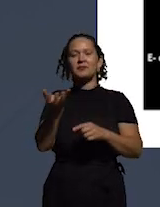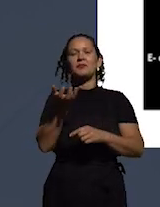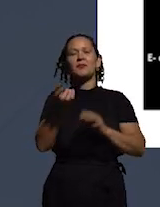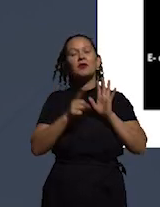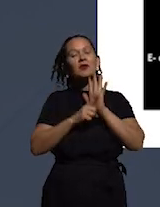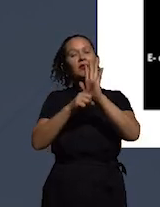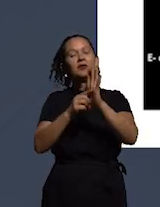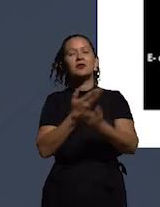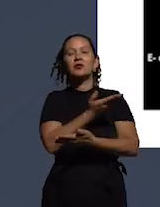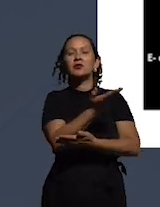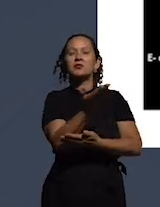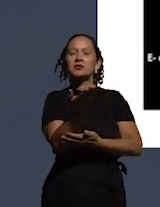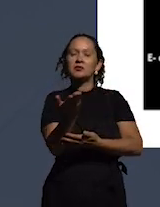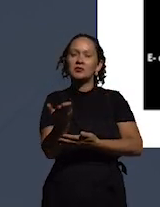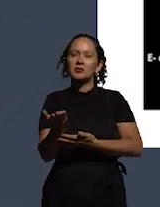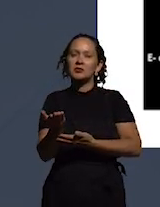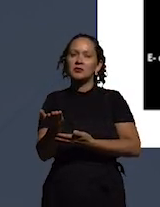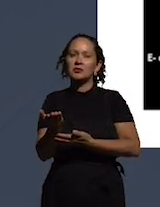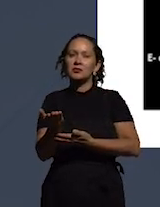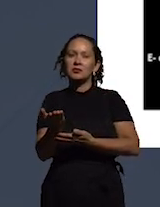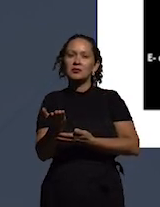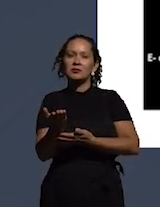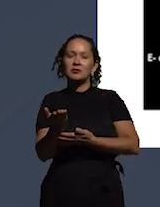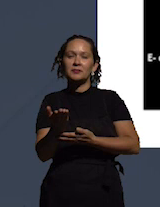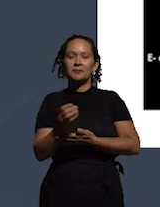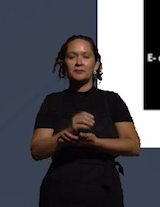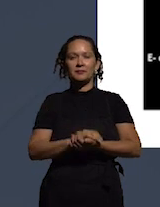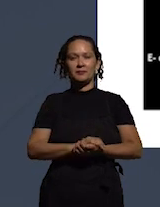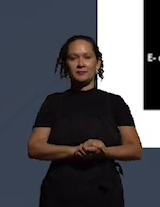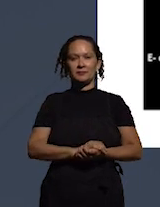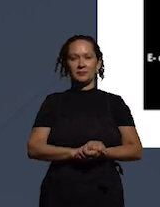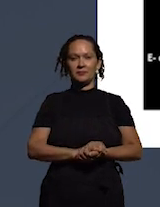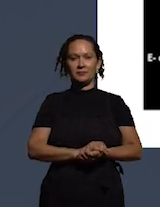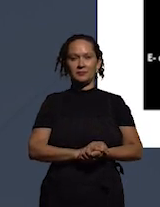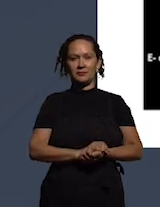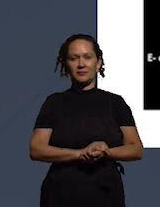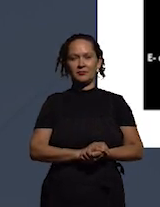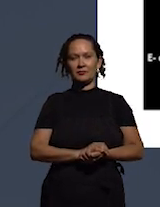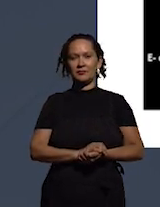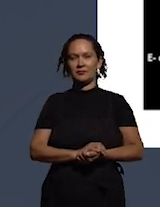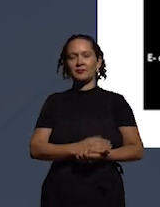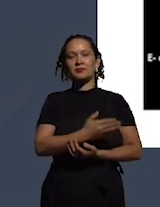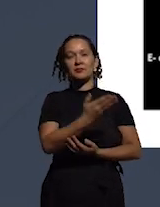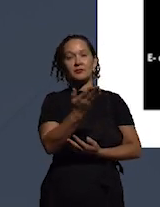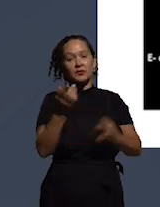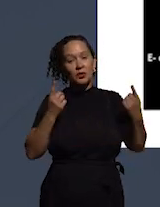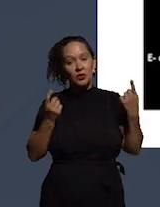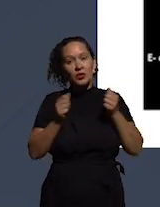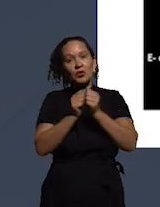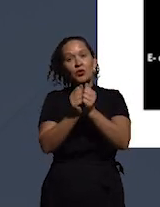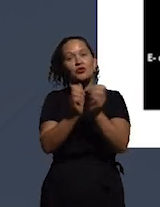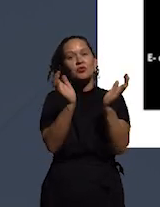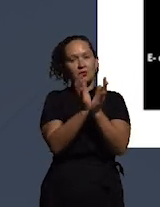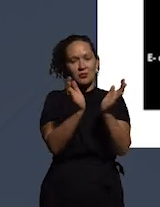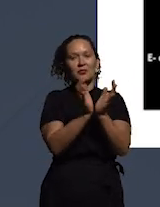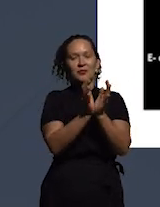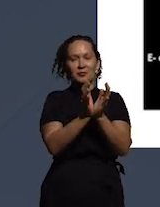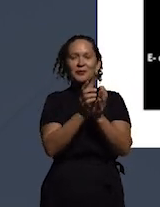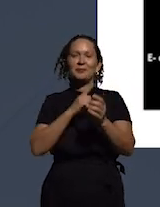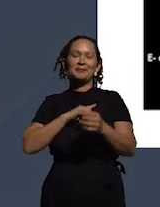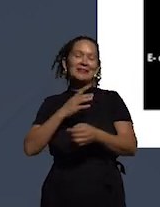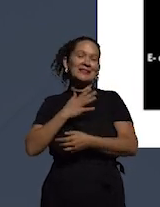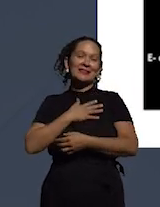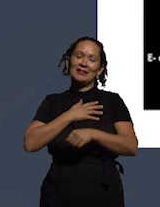apresentar gostaria de introduzir a vocês aqui deixá-los com com a equipe porque hoje eu tenho que